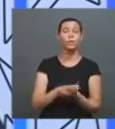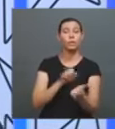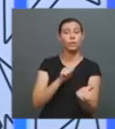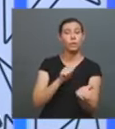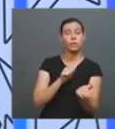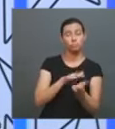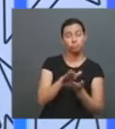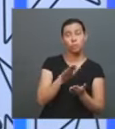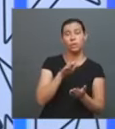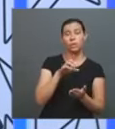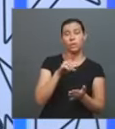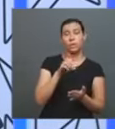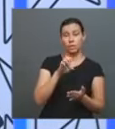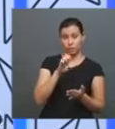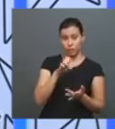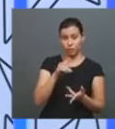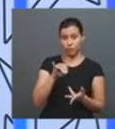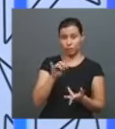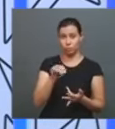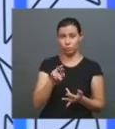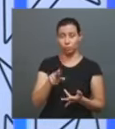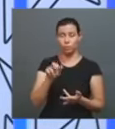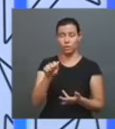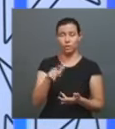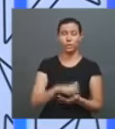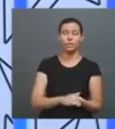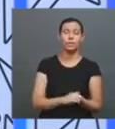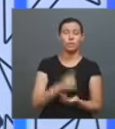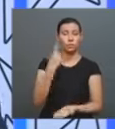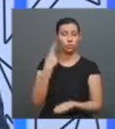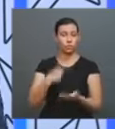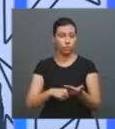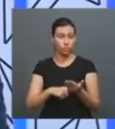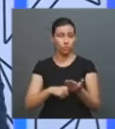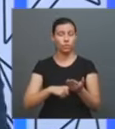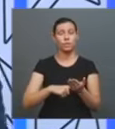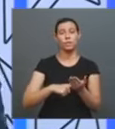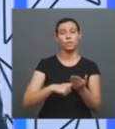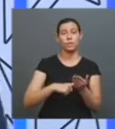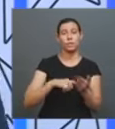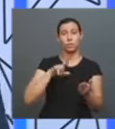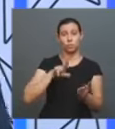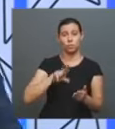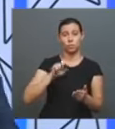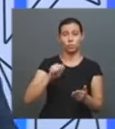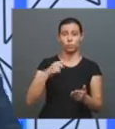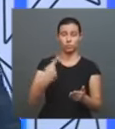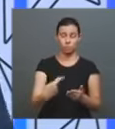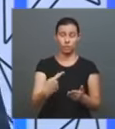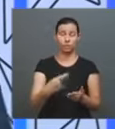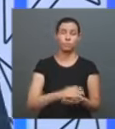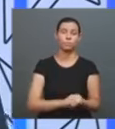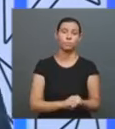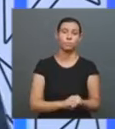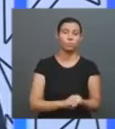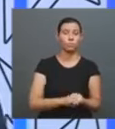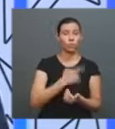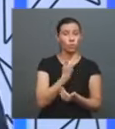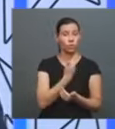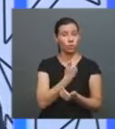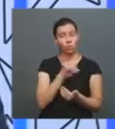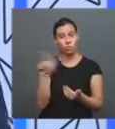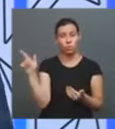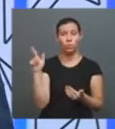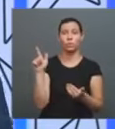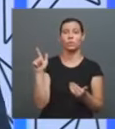você tem um primeiro acordo entre a editora da USP e uma editora de São Paulo, que já tem vários nomes ao longo do seu